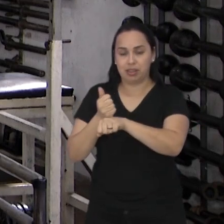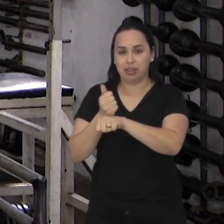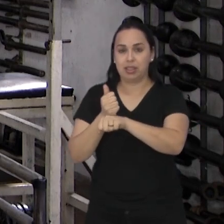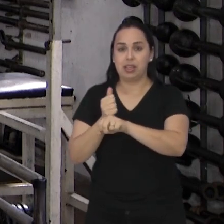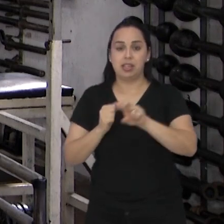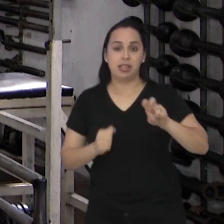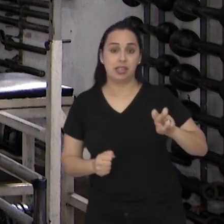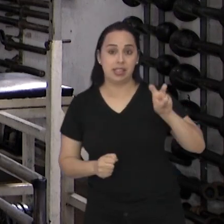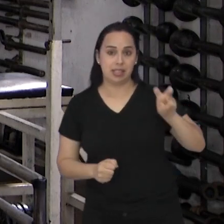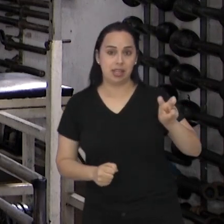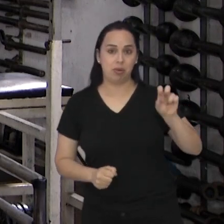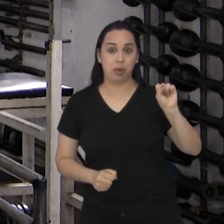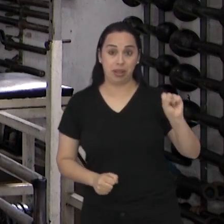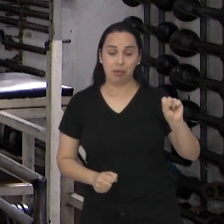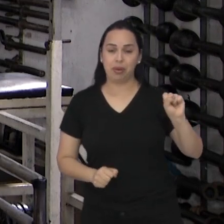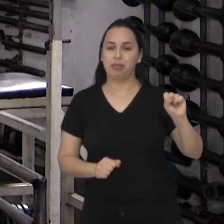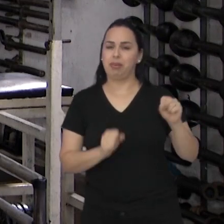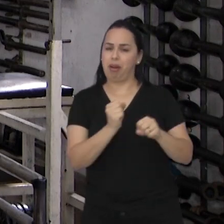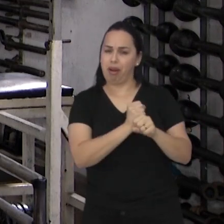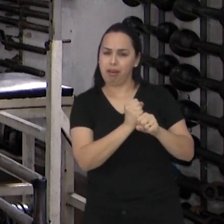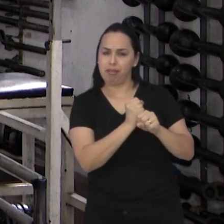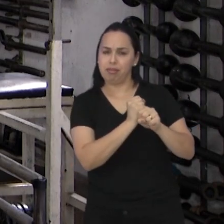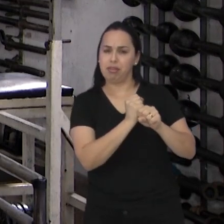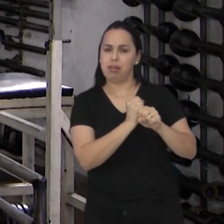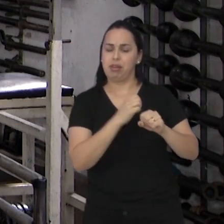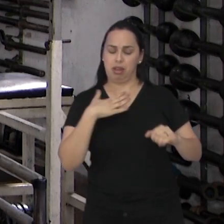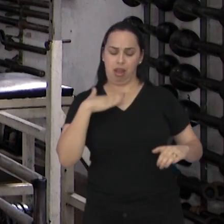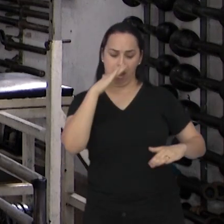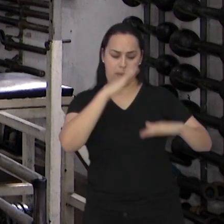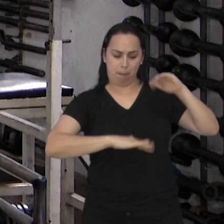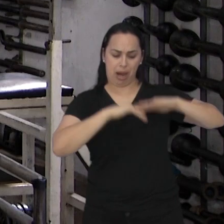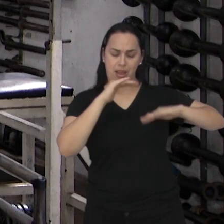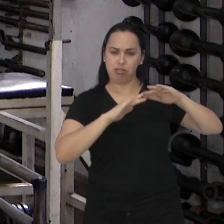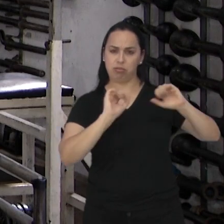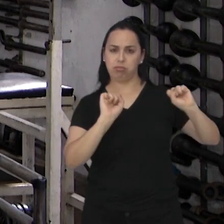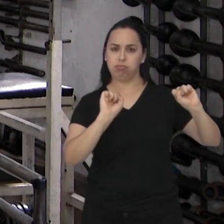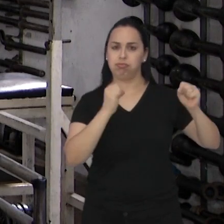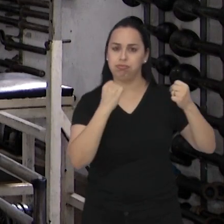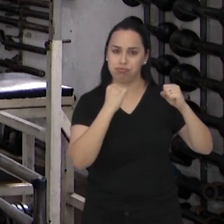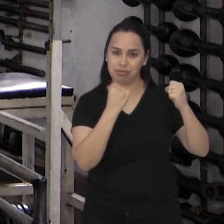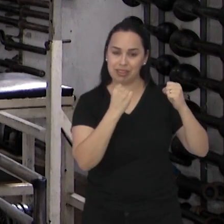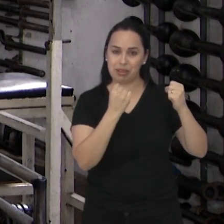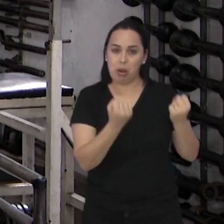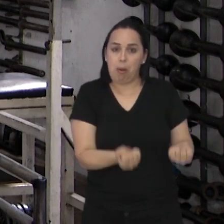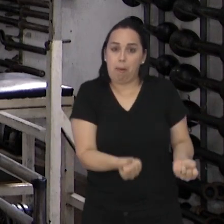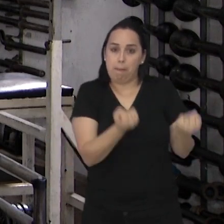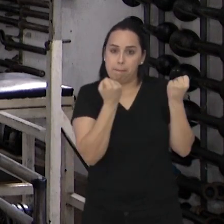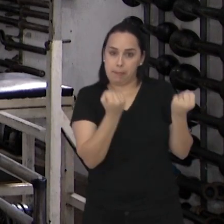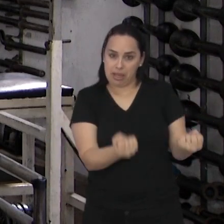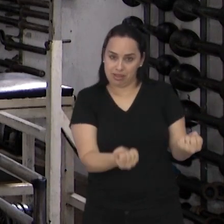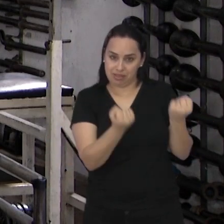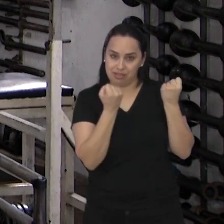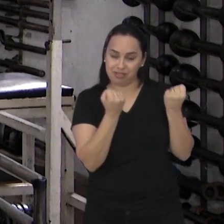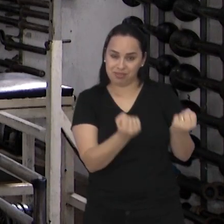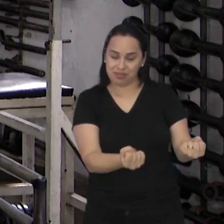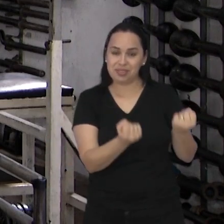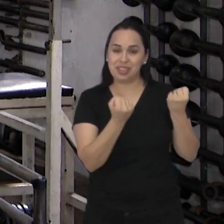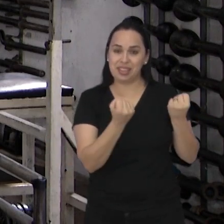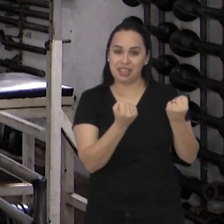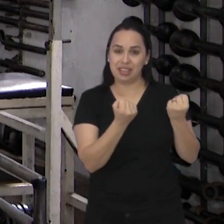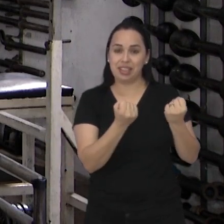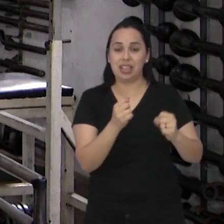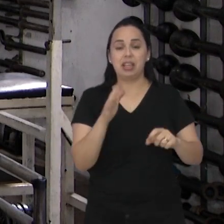E são 58 anos que eu pratico exercícios com pesos. E devo aos exercícios com peso